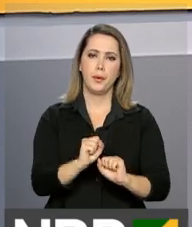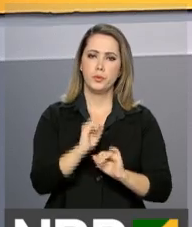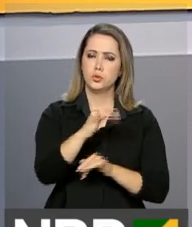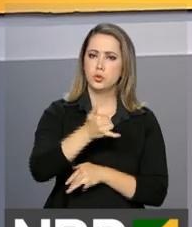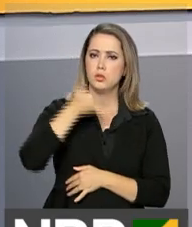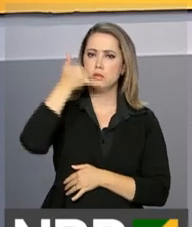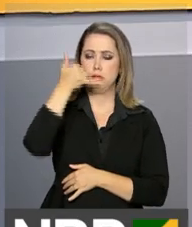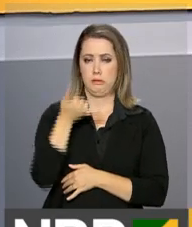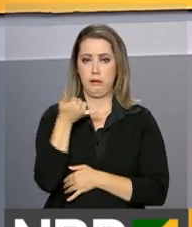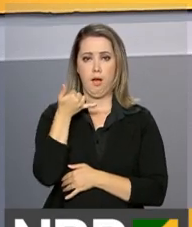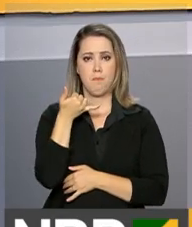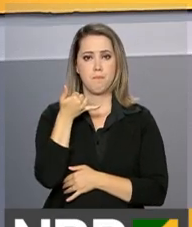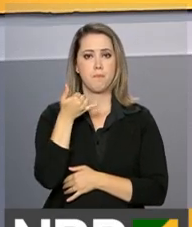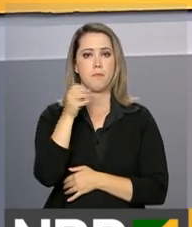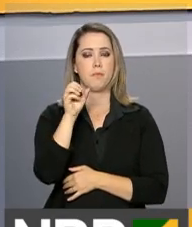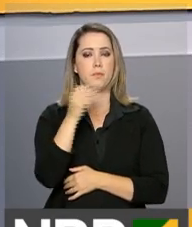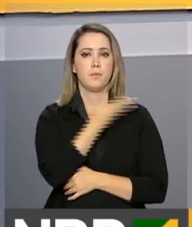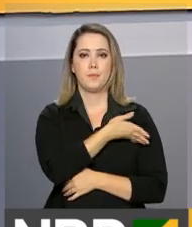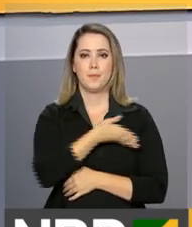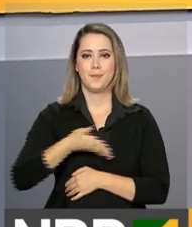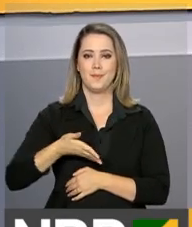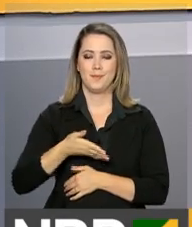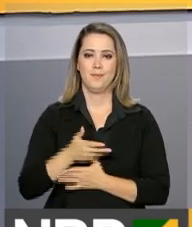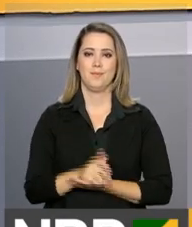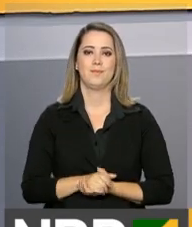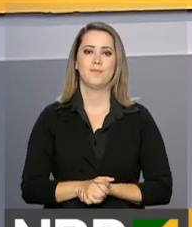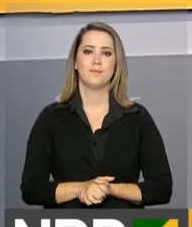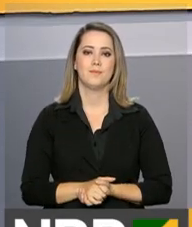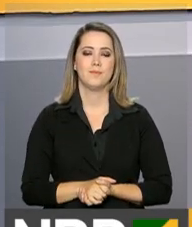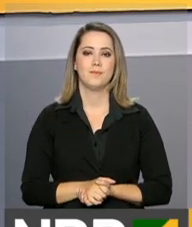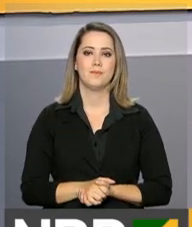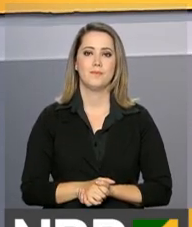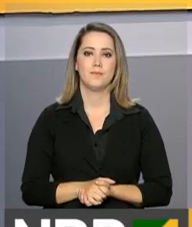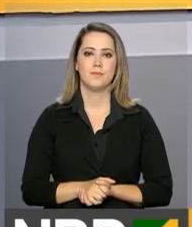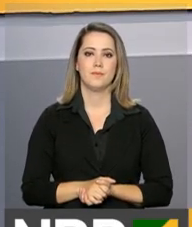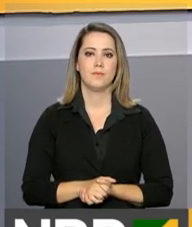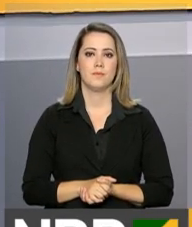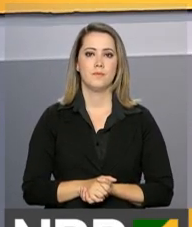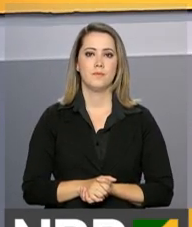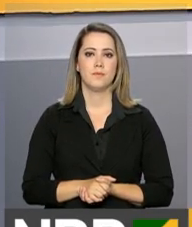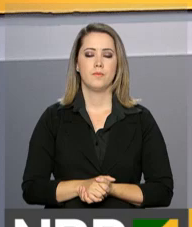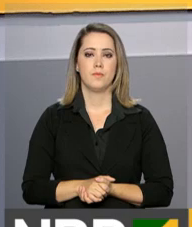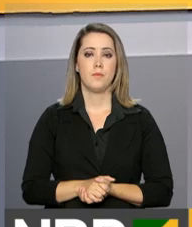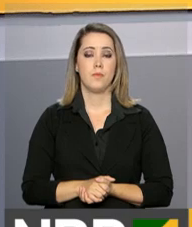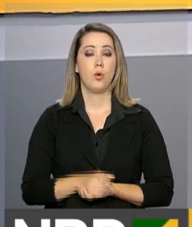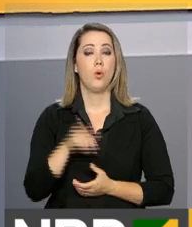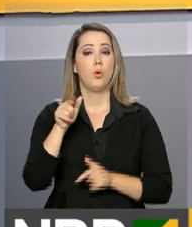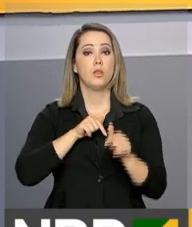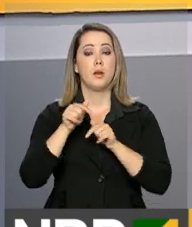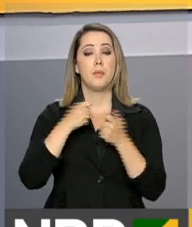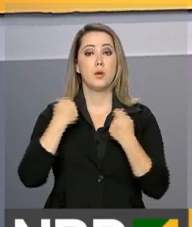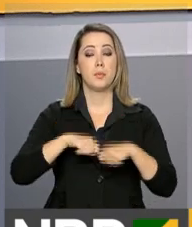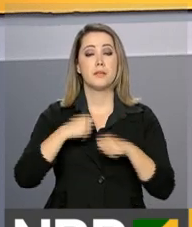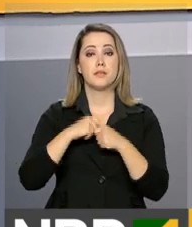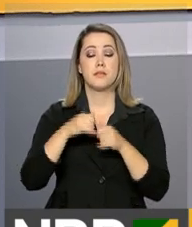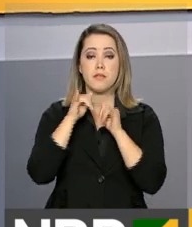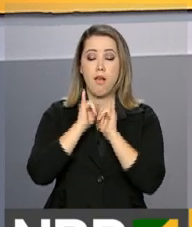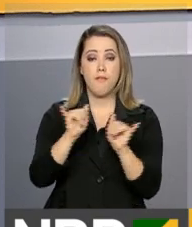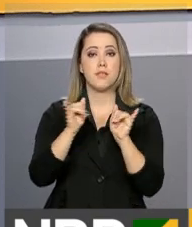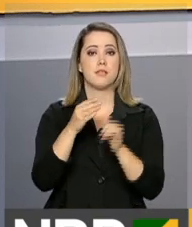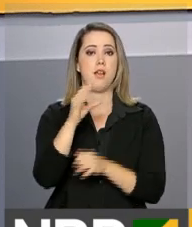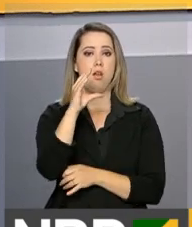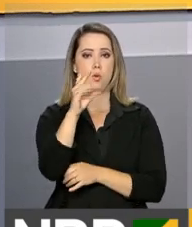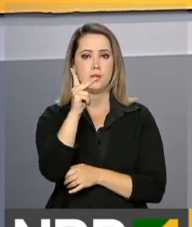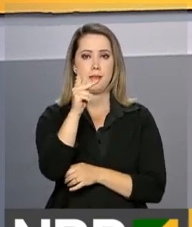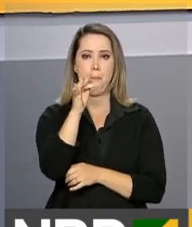atendimento ao cliente pelo 0800-726-2017. O trabalhador deve informar o número